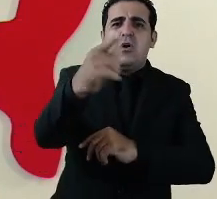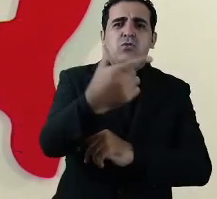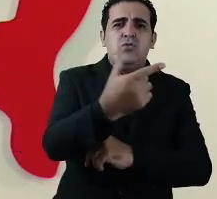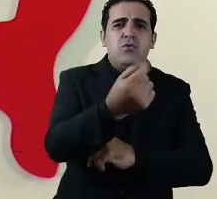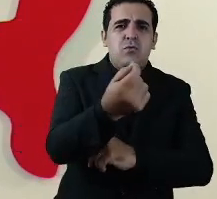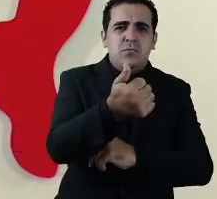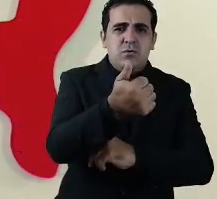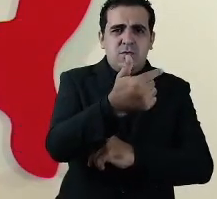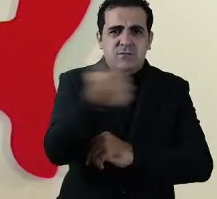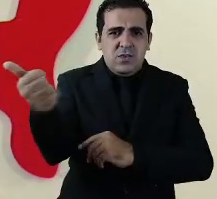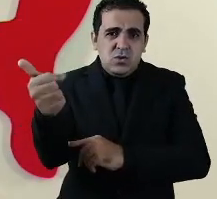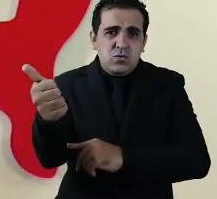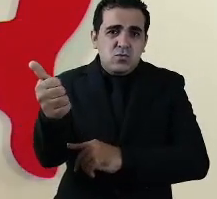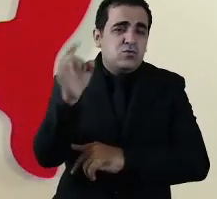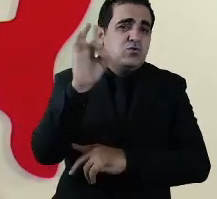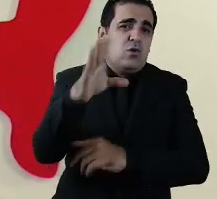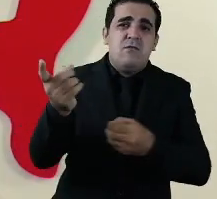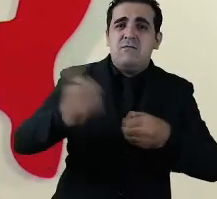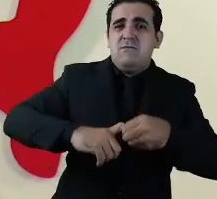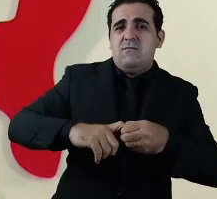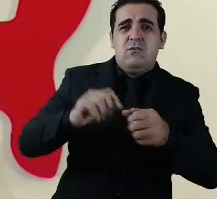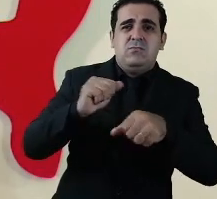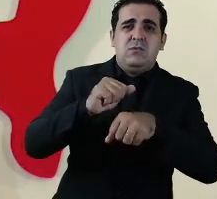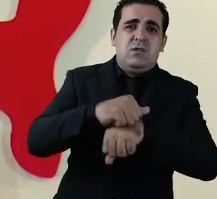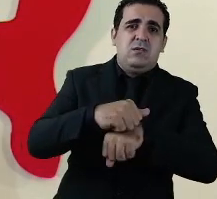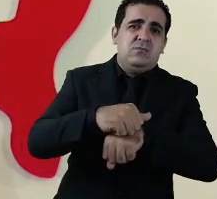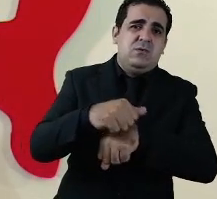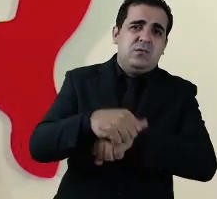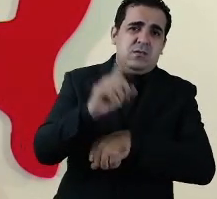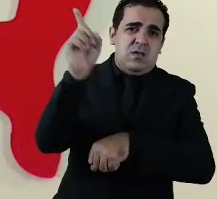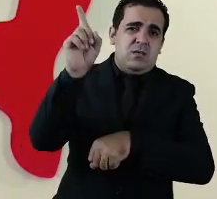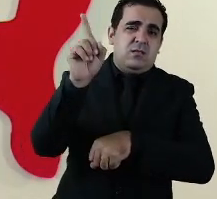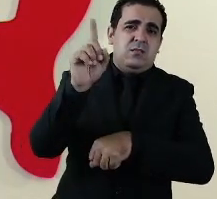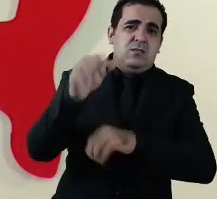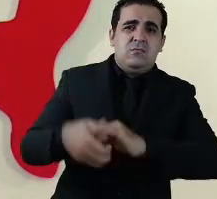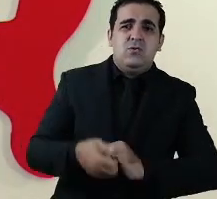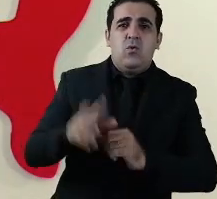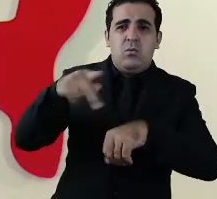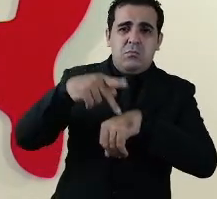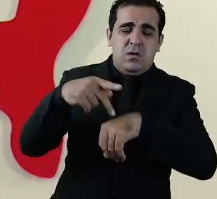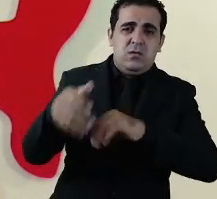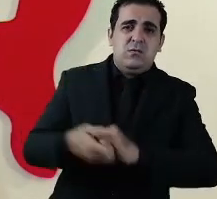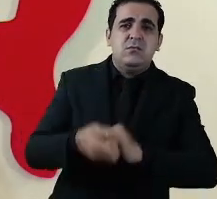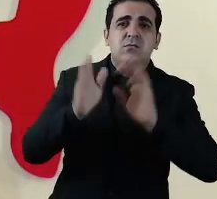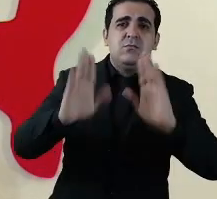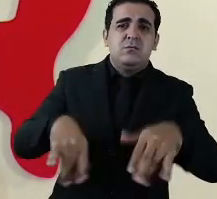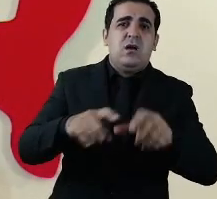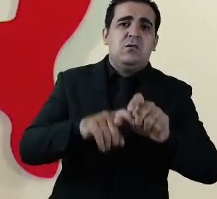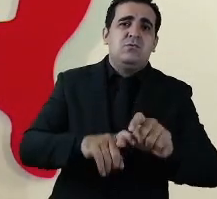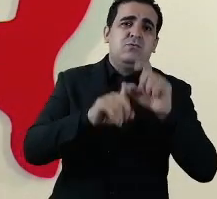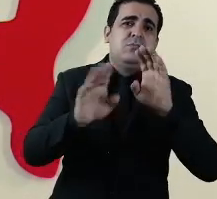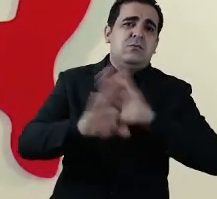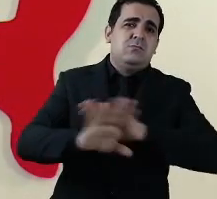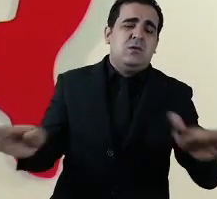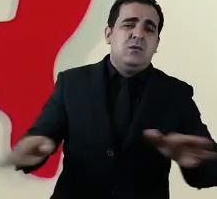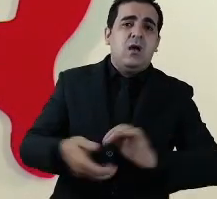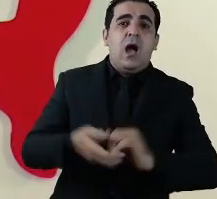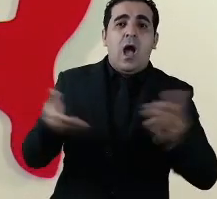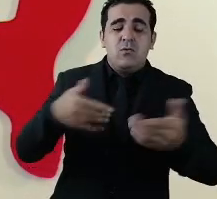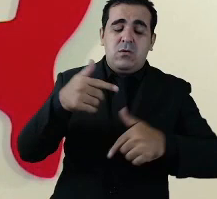2021 que todas as atividades presenciais de 2020 estão suspensas então é um desafio mundial